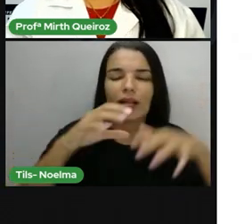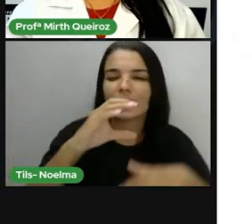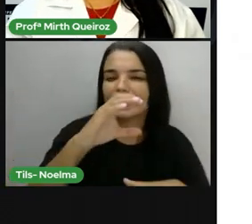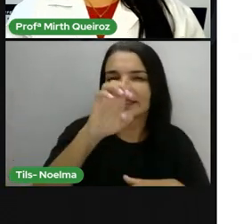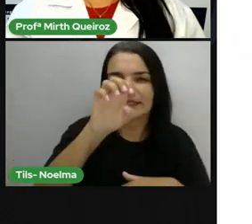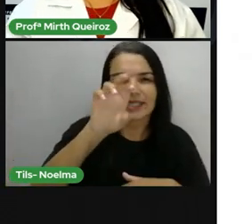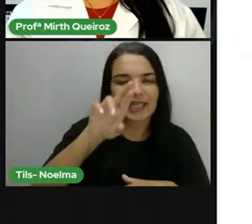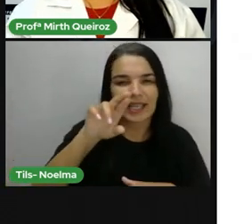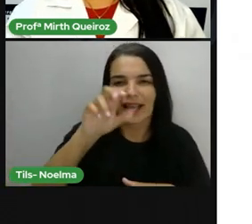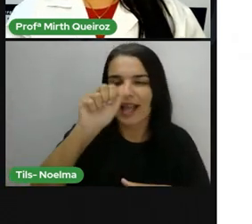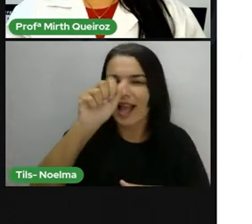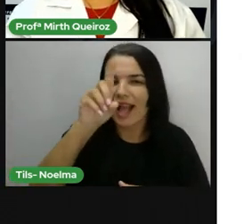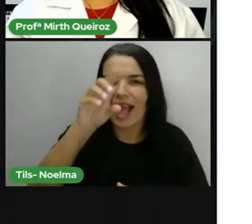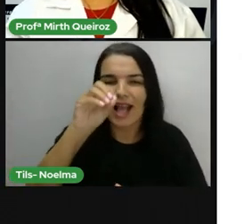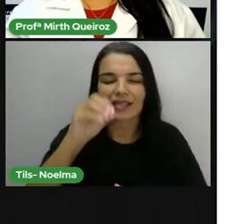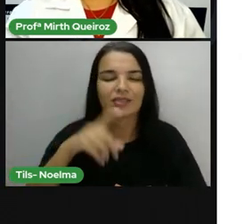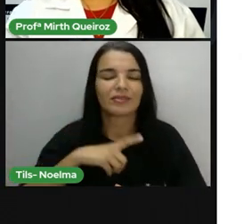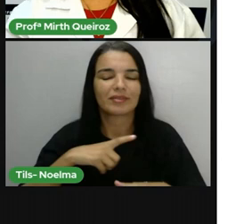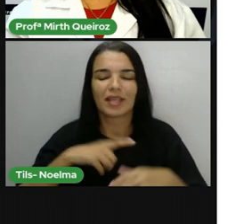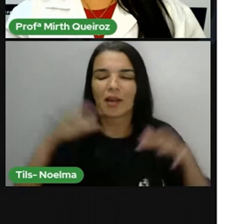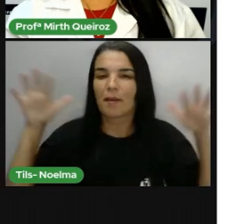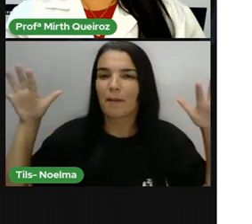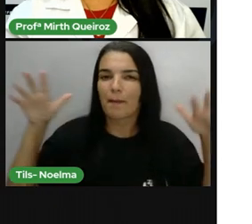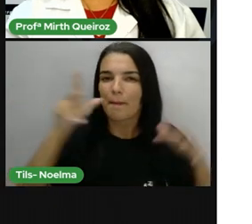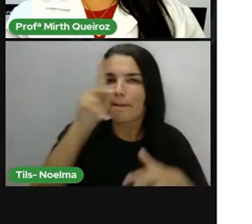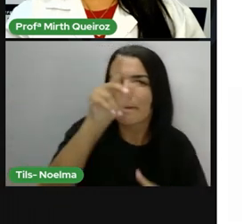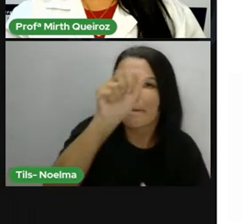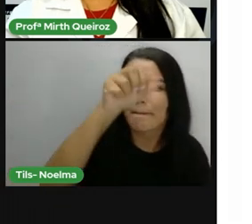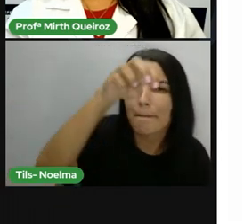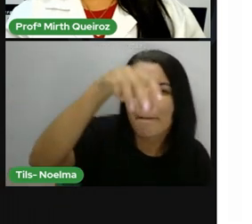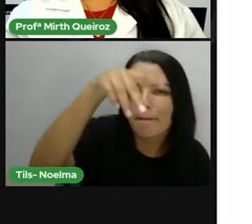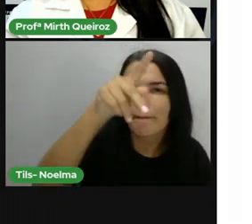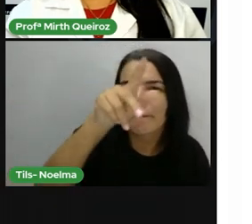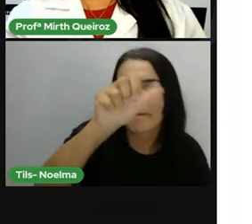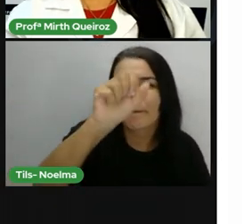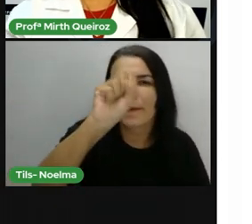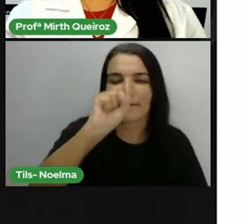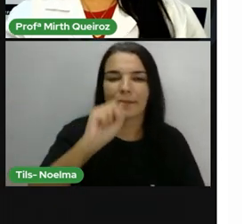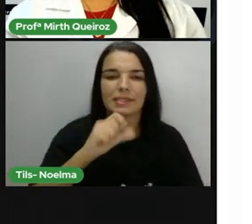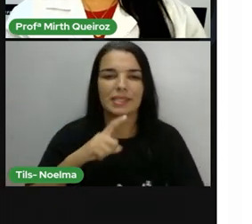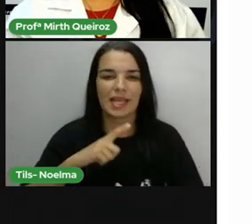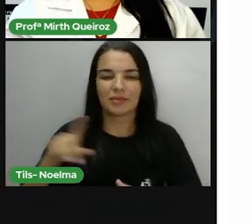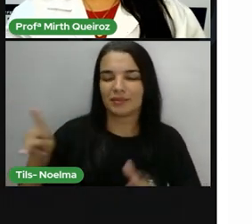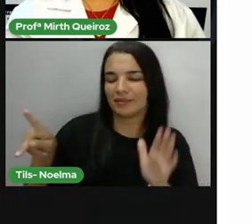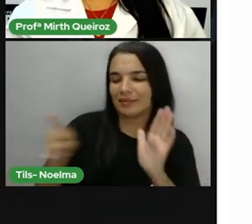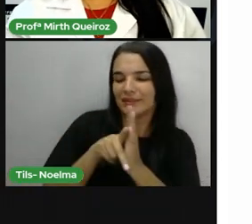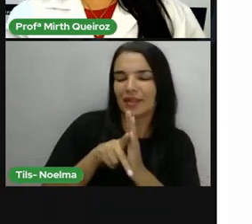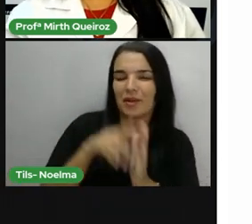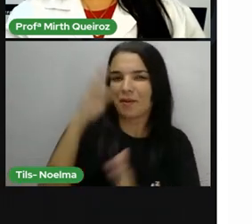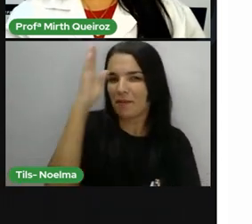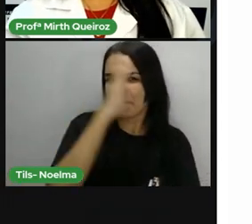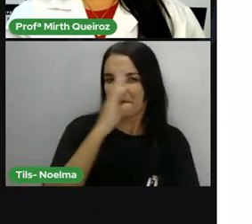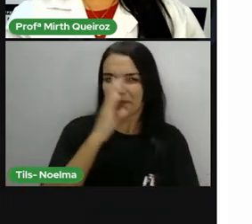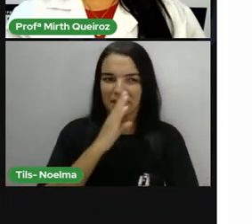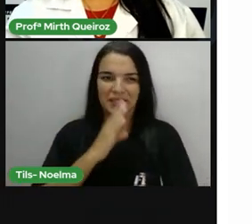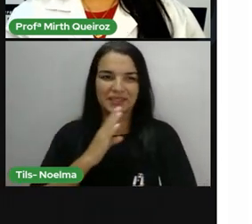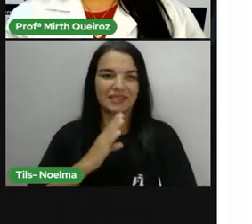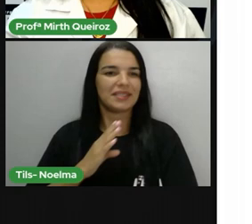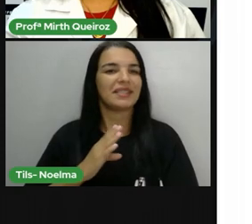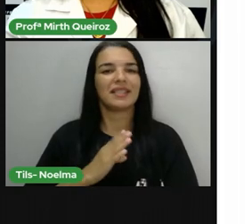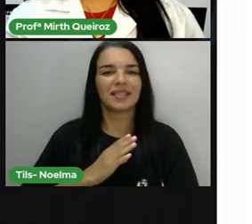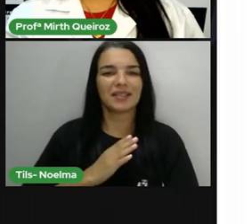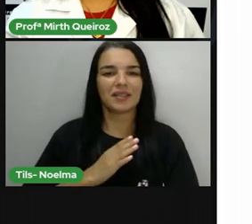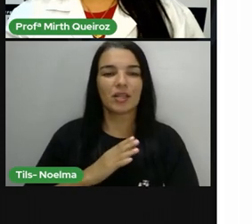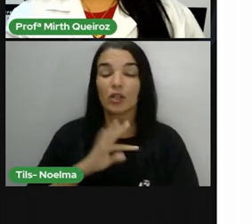Centro-Oeste. Sou dos Pampas do Sul. Sou da Selva do Norte. Eu sou brasileiro, né? Uma frase onde vem